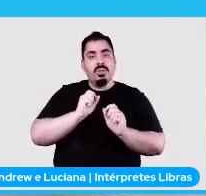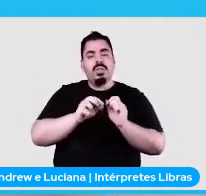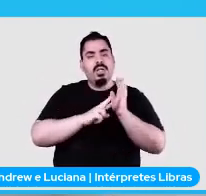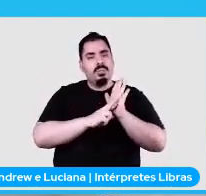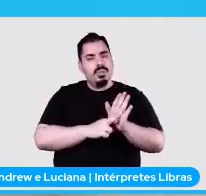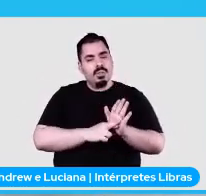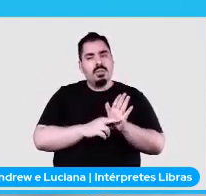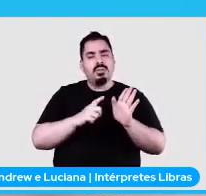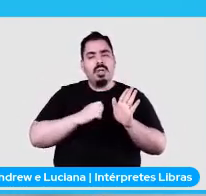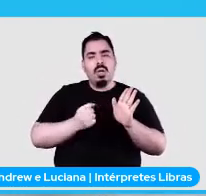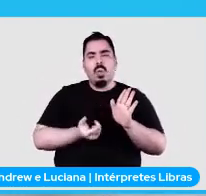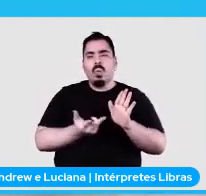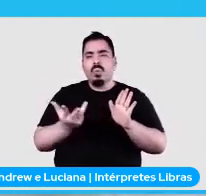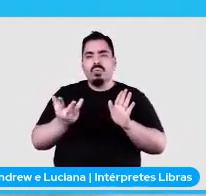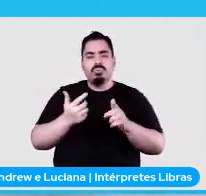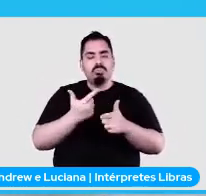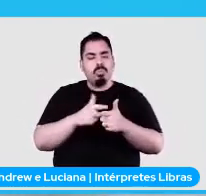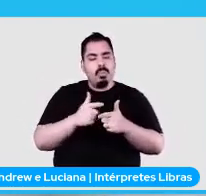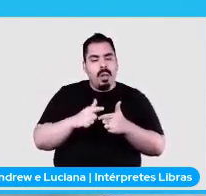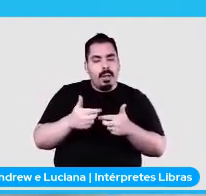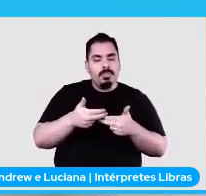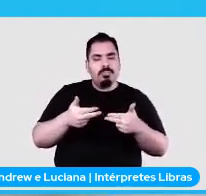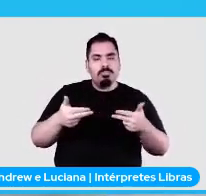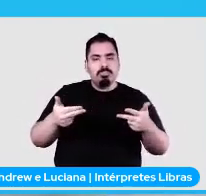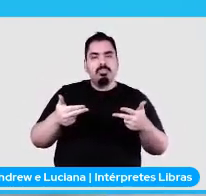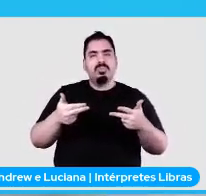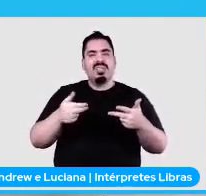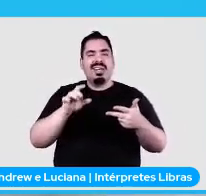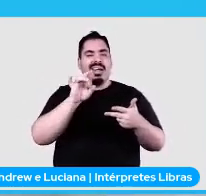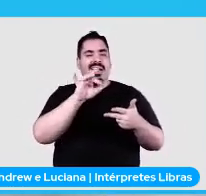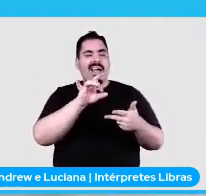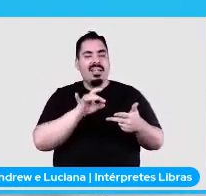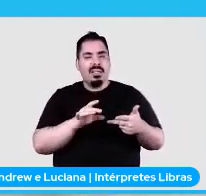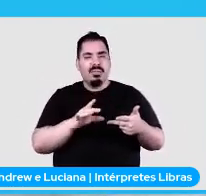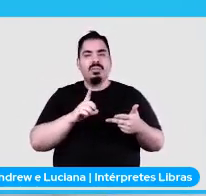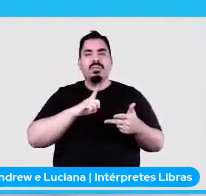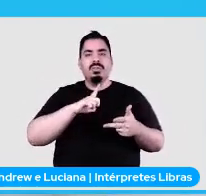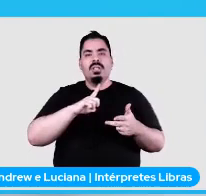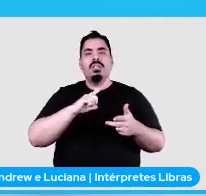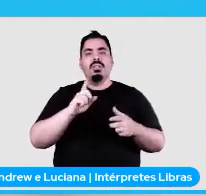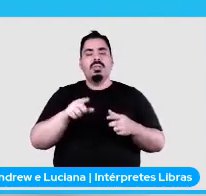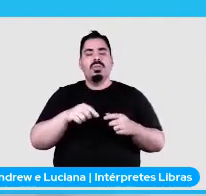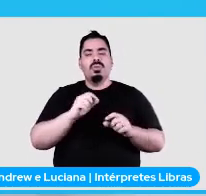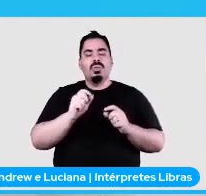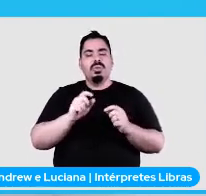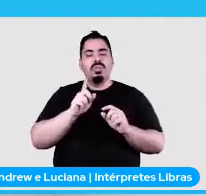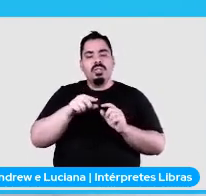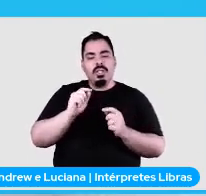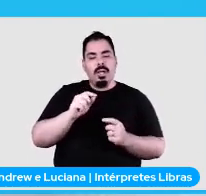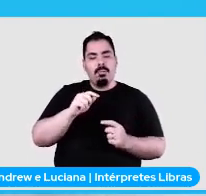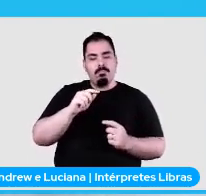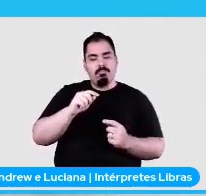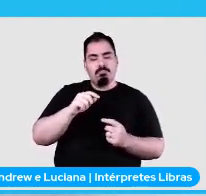problemas, elas têm, tipo, cada uma tem seus pontos positivos e negativos, como tudo na vida. E aí, cada